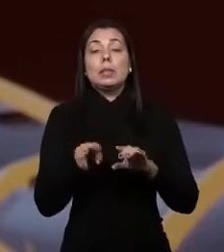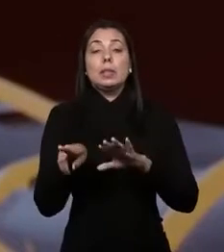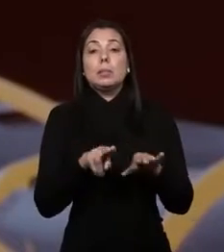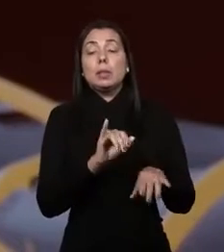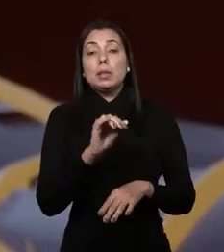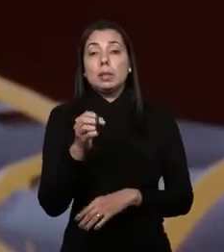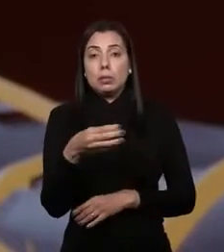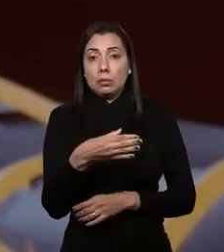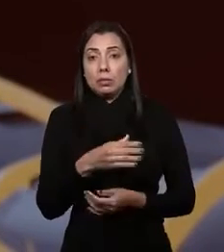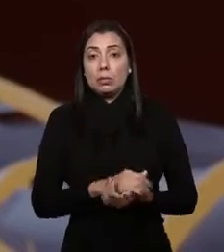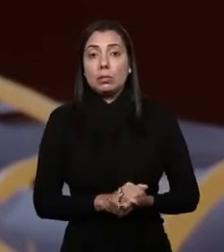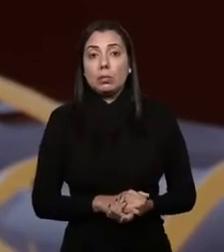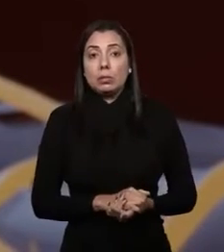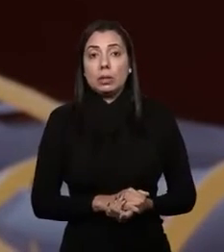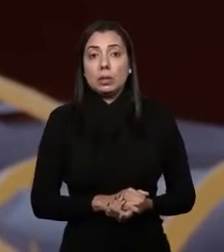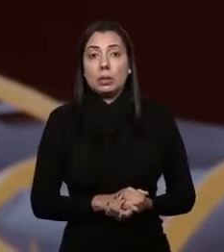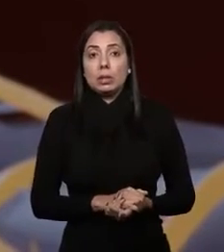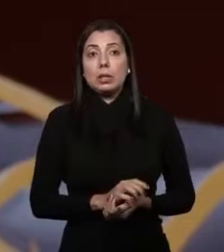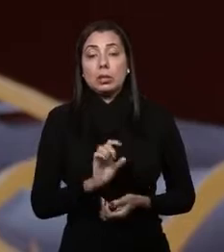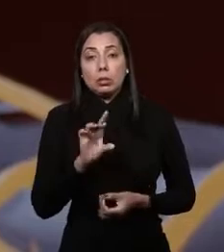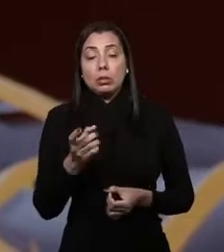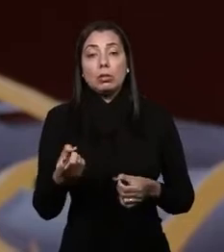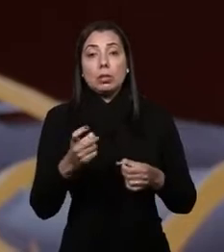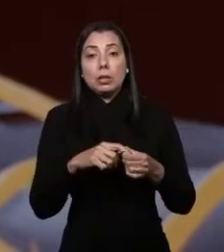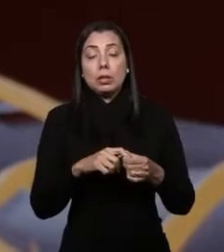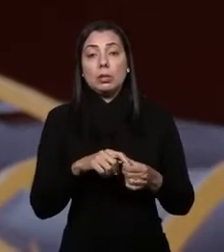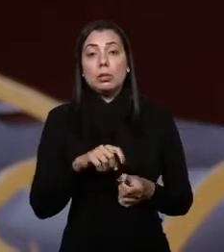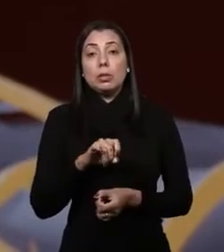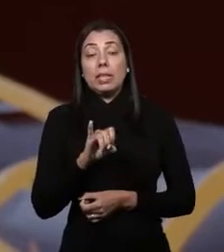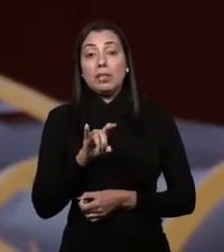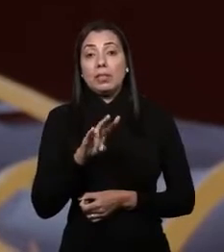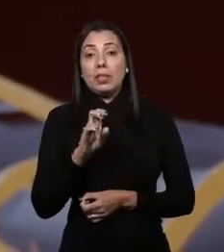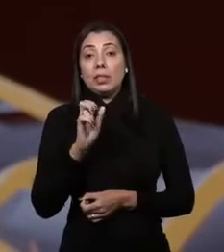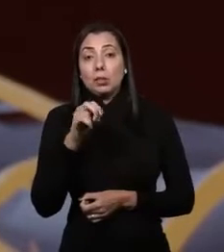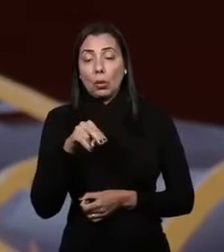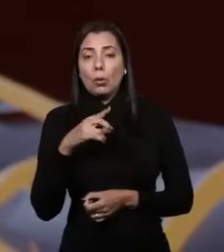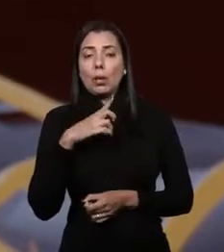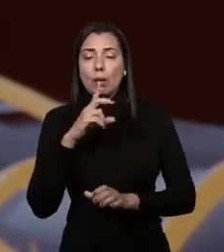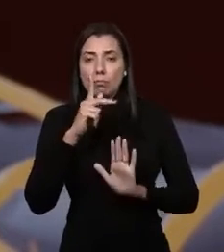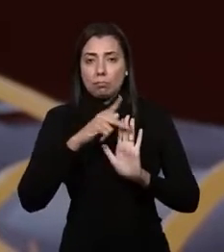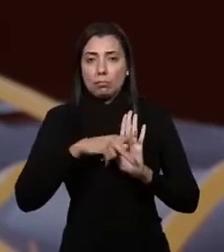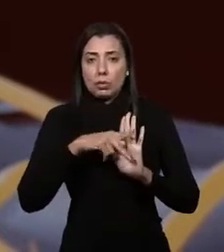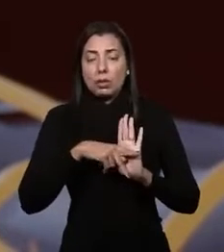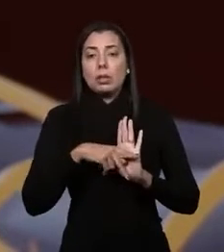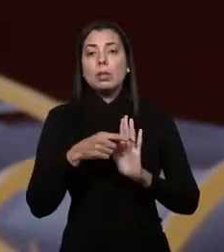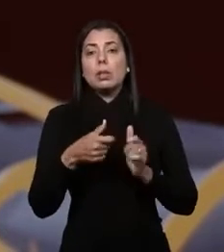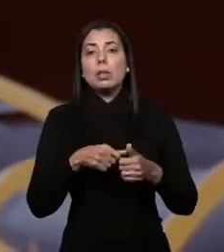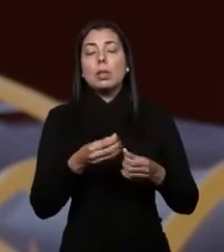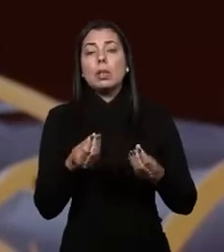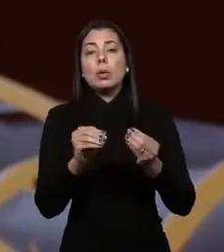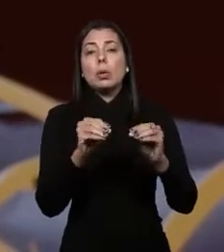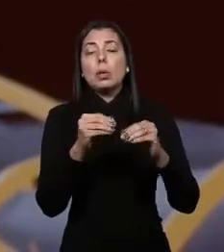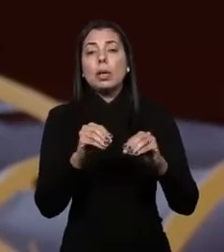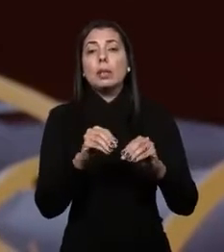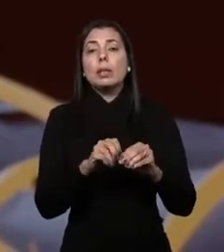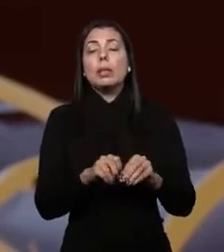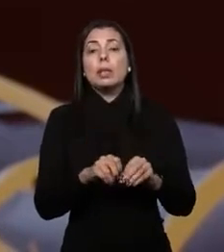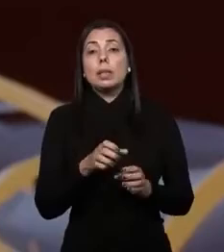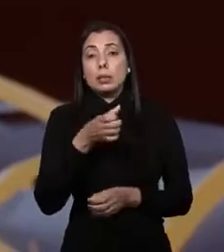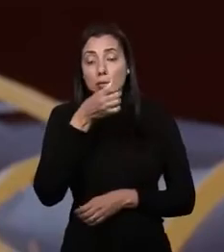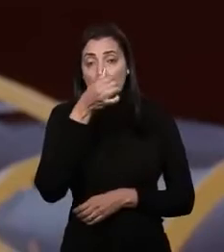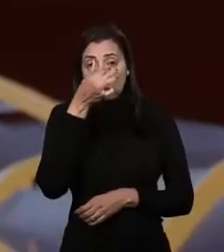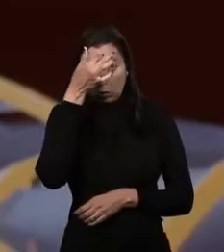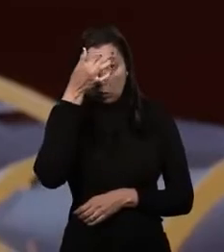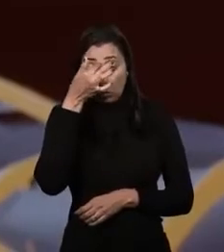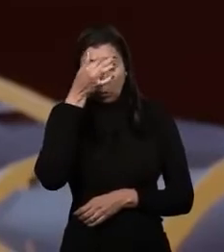Inovação. Só retomando, o Iveson tem um projeto que está sendo posto em prática na Santa Casa de Misericórdia do